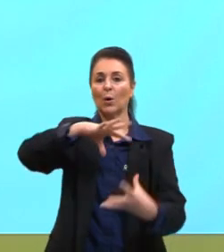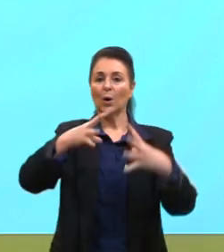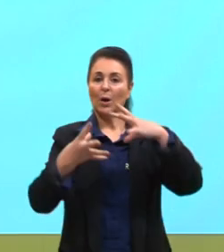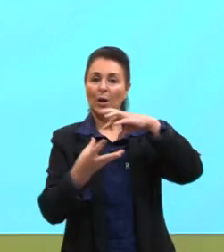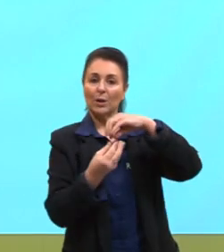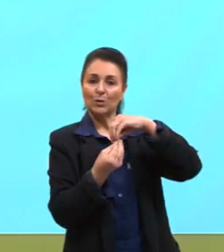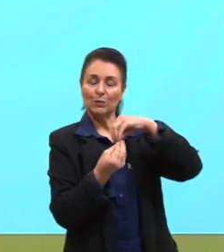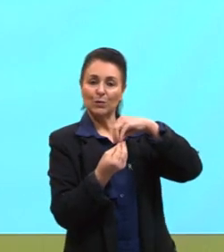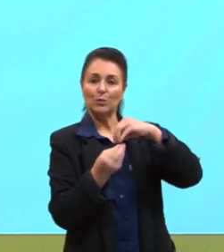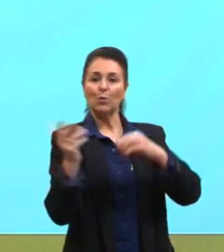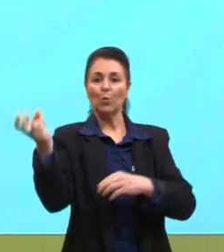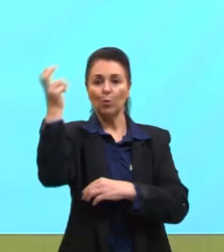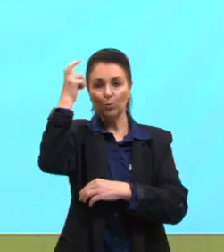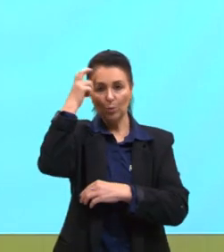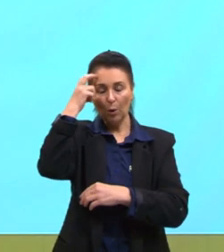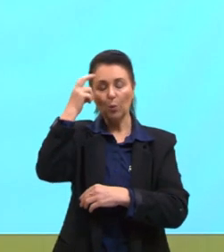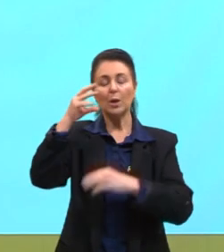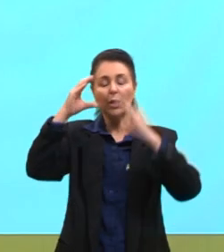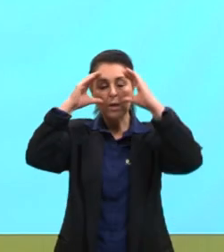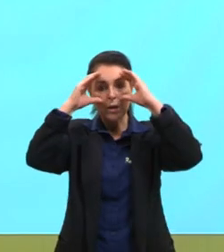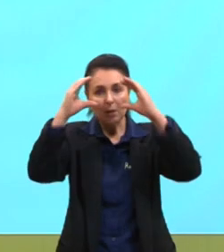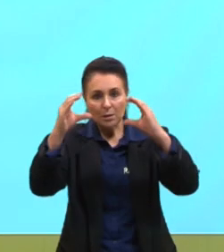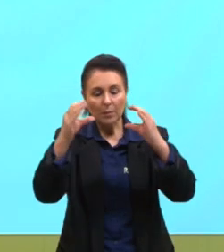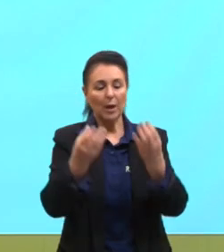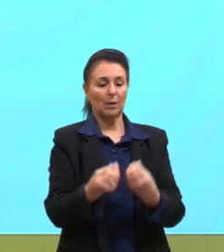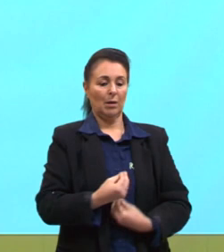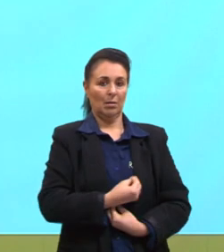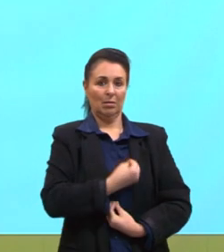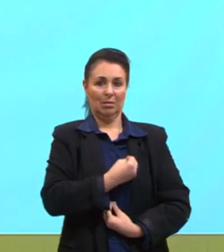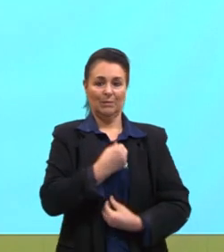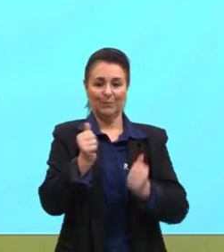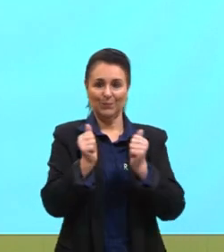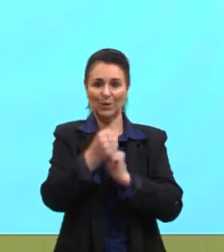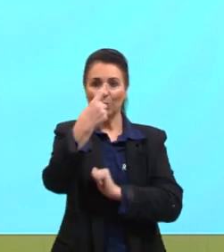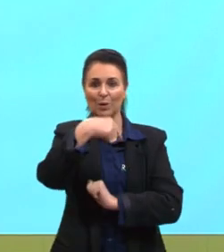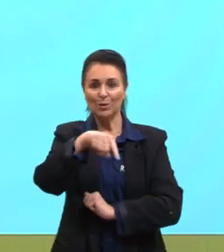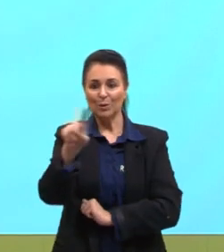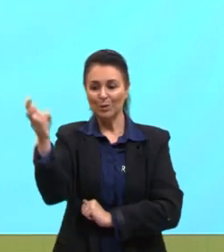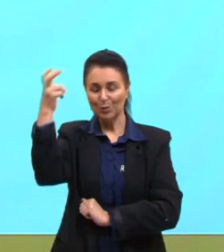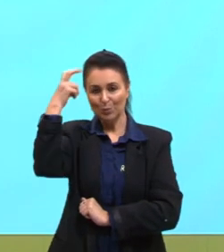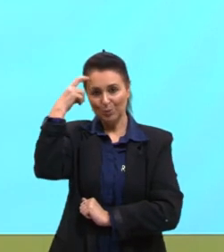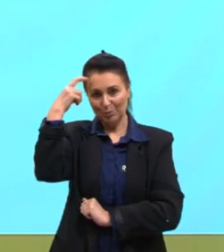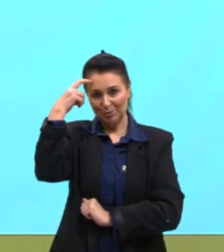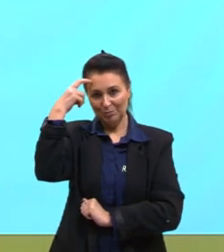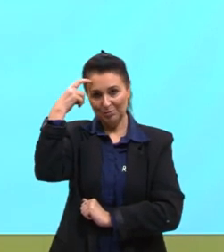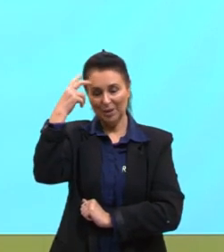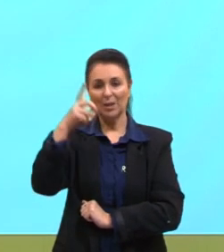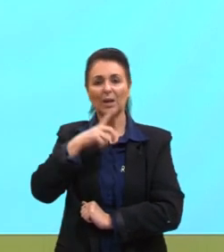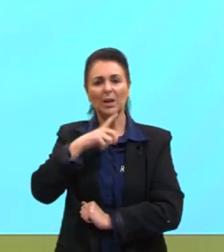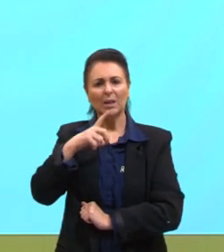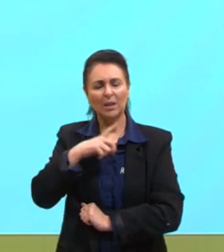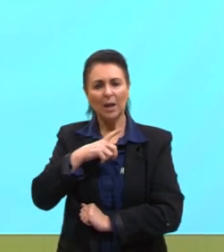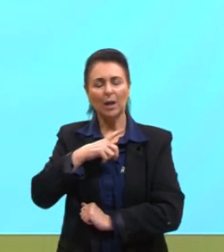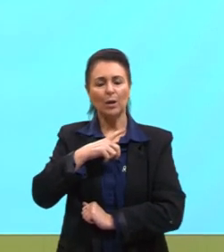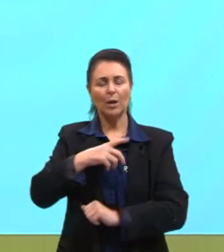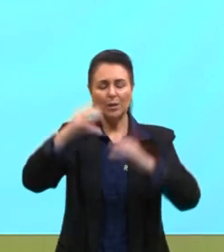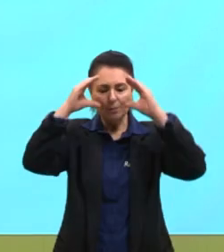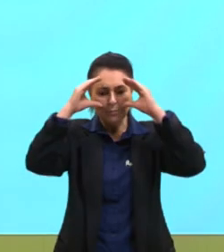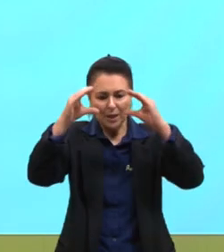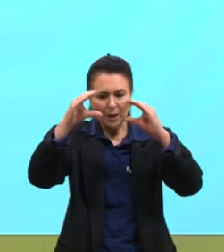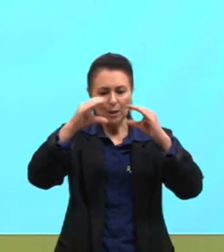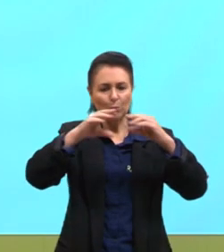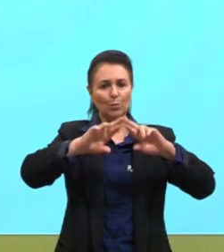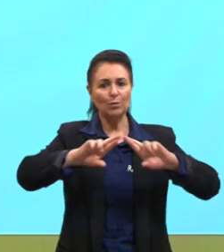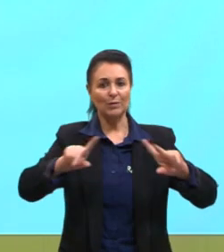e se respeito a essa convivência com as demais culturas, esse respeito ao diferente. E aí que está o